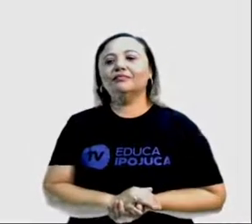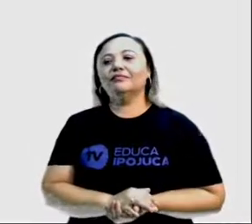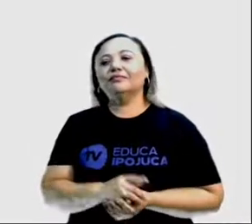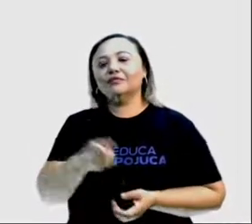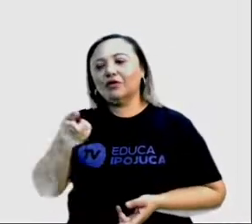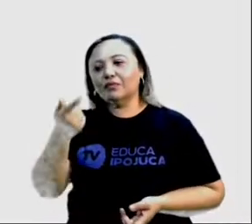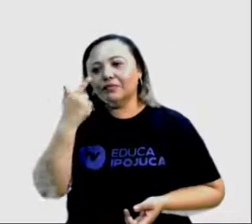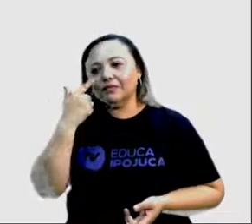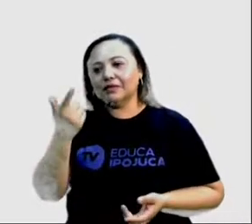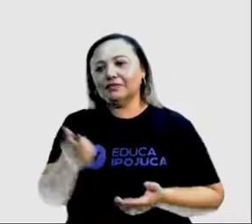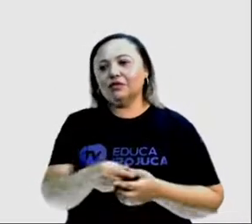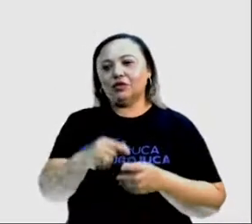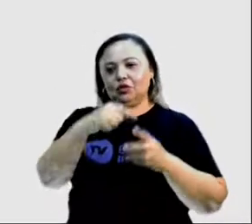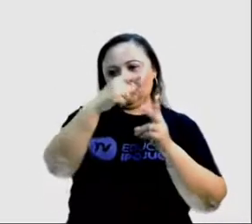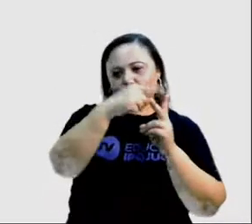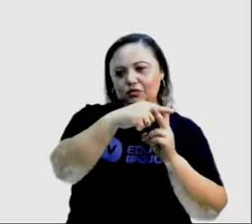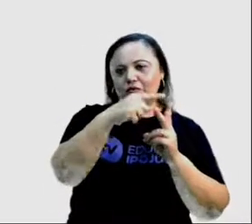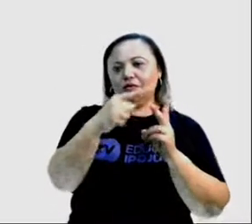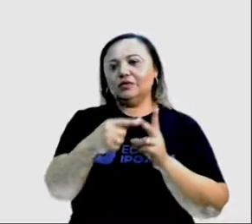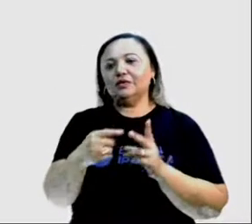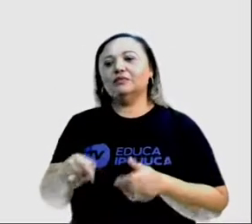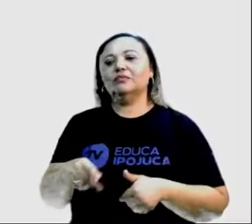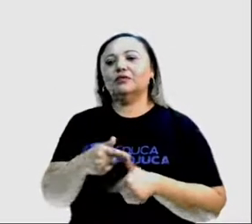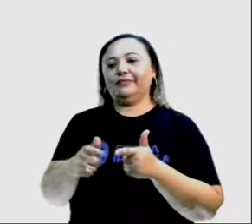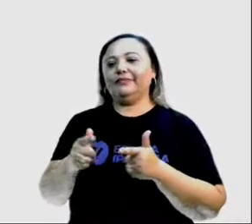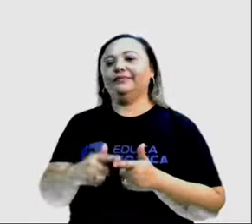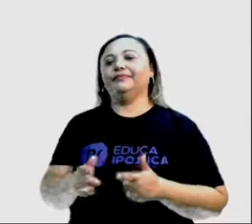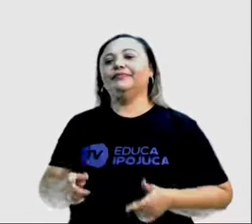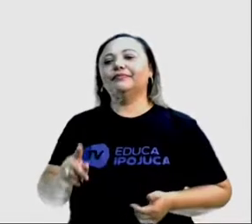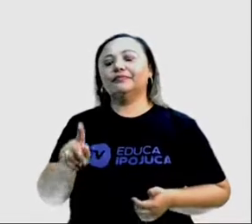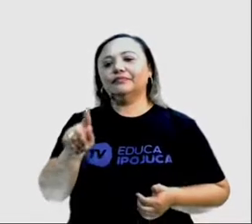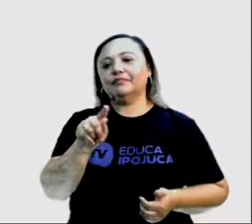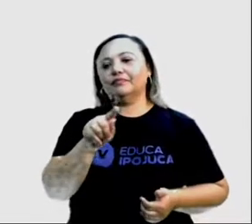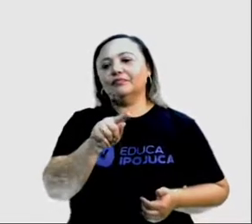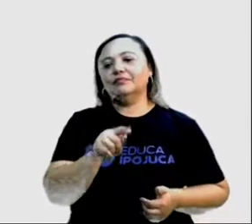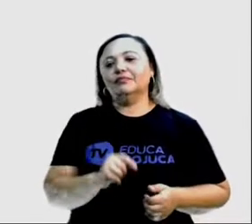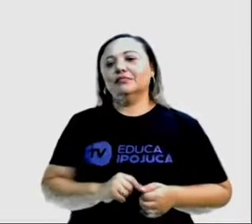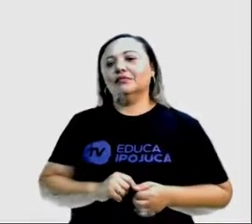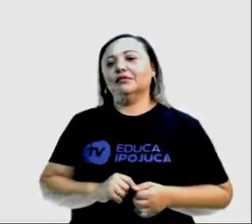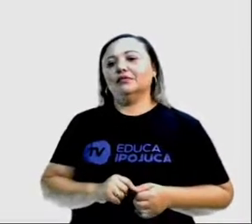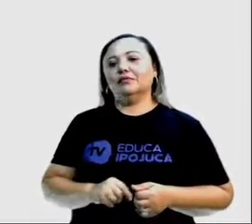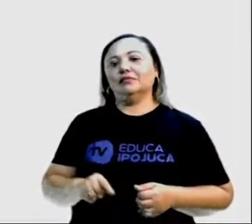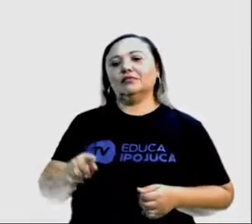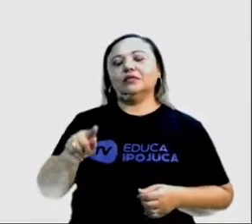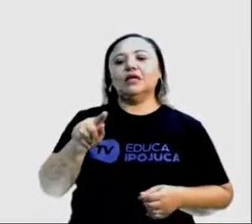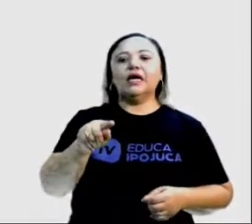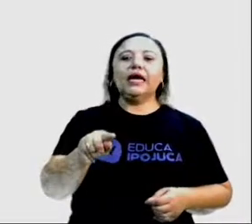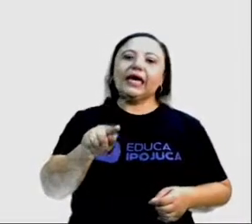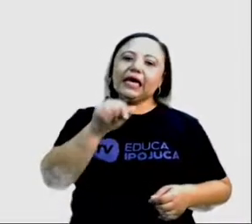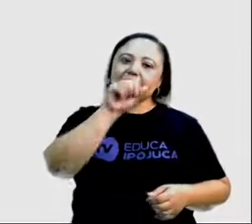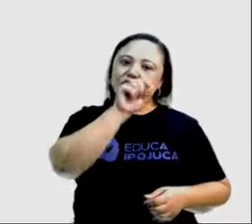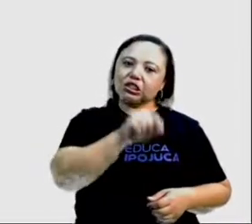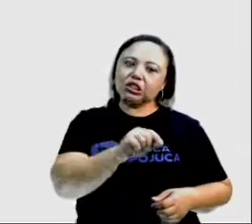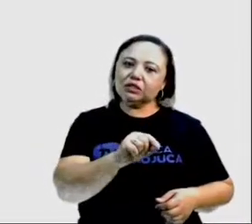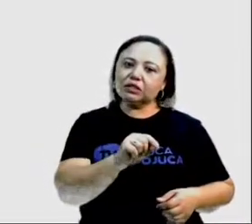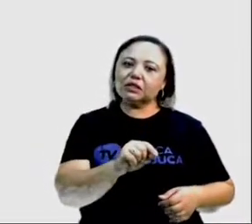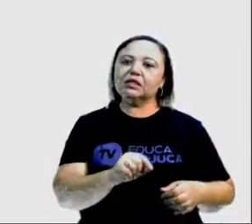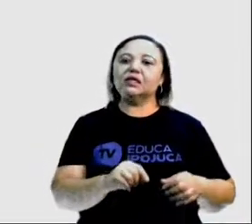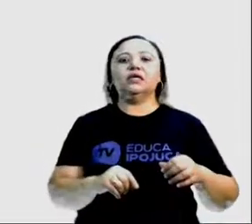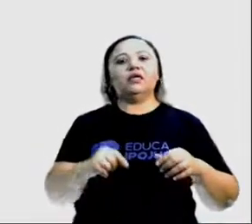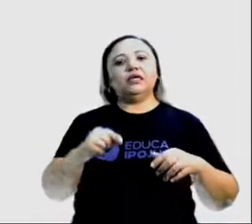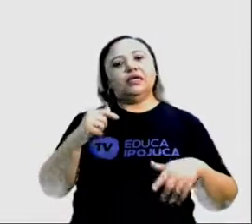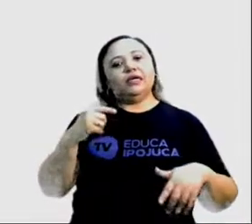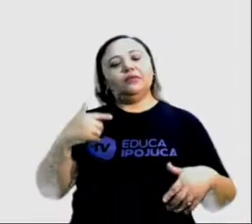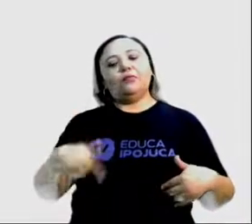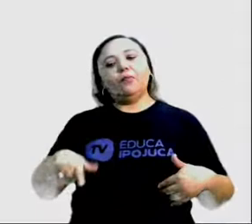Observe aqui duas situações, certo? Este vai ser o meu próximo empreendimento, sombra e